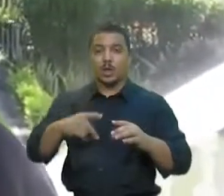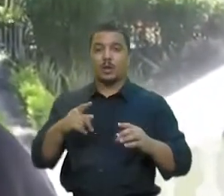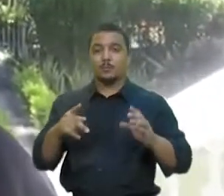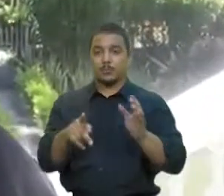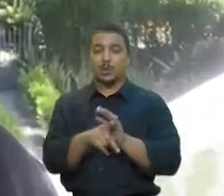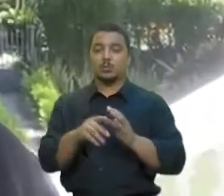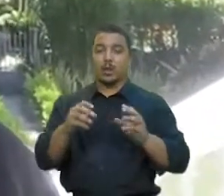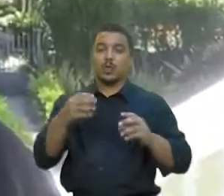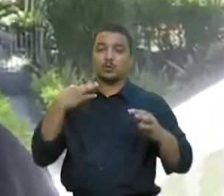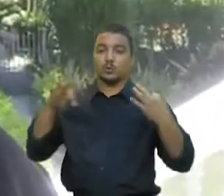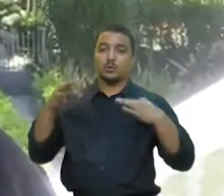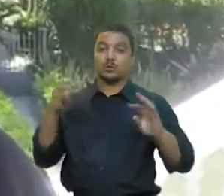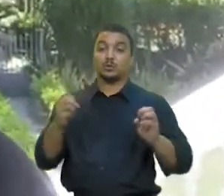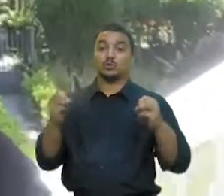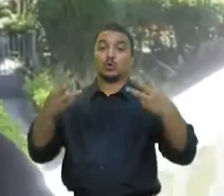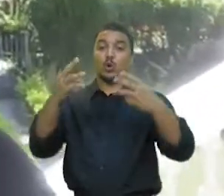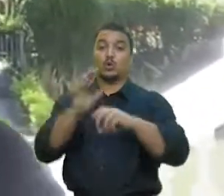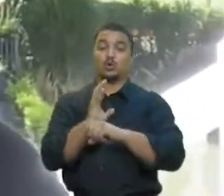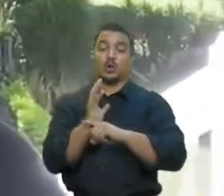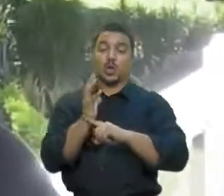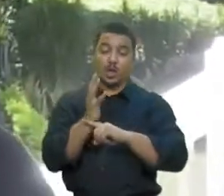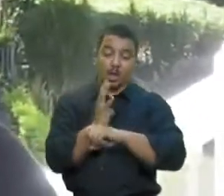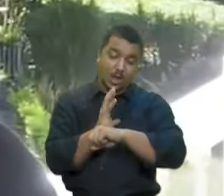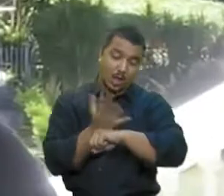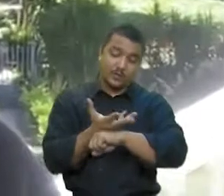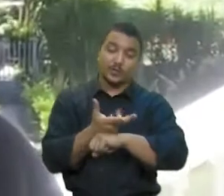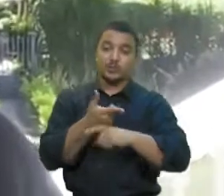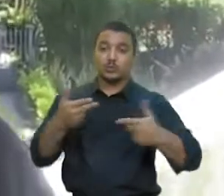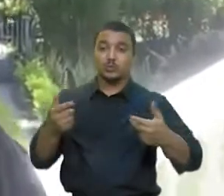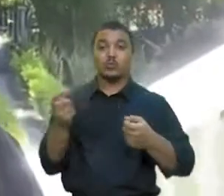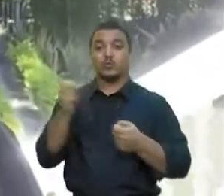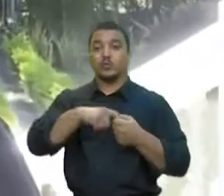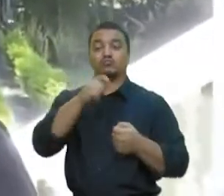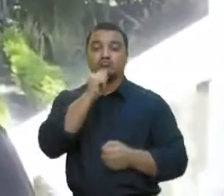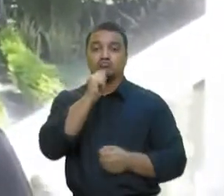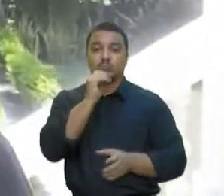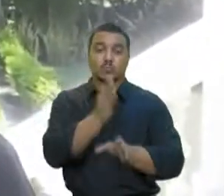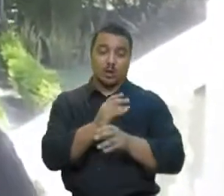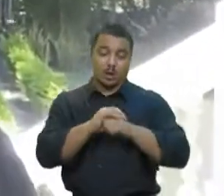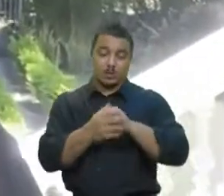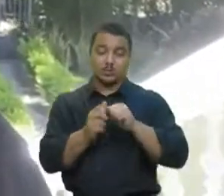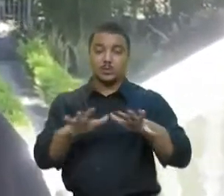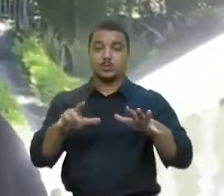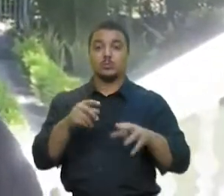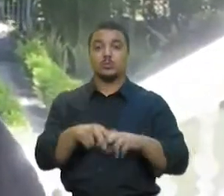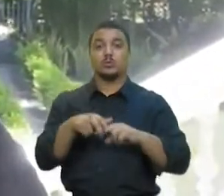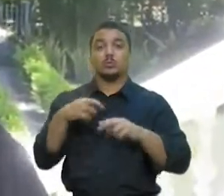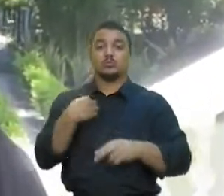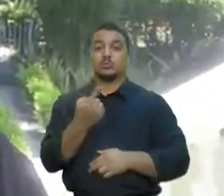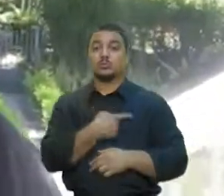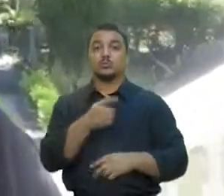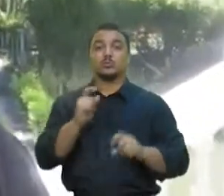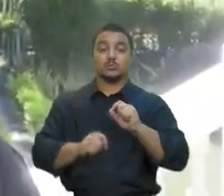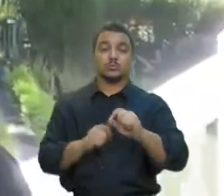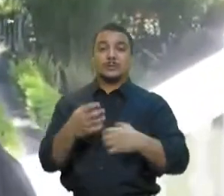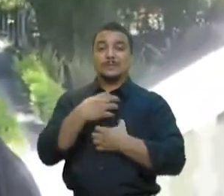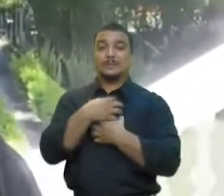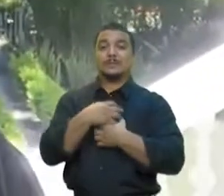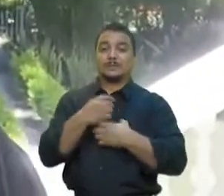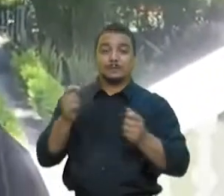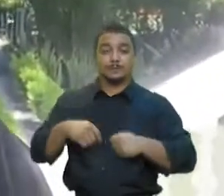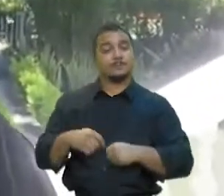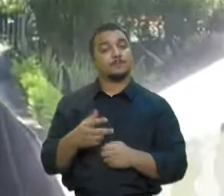eventos. E isso ainda não retornou por conta da pandemia, então nós, taxistas, estamos sentindo muito esse